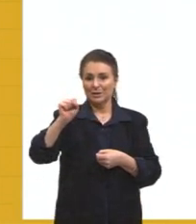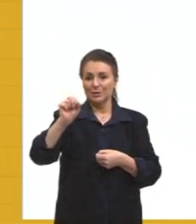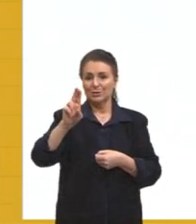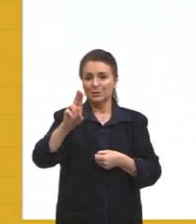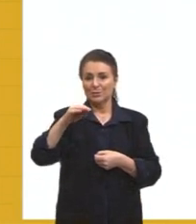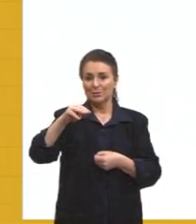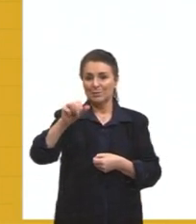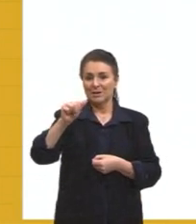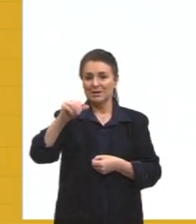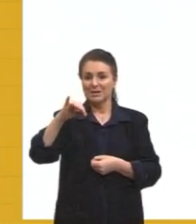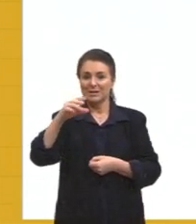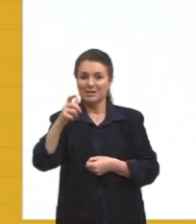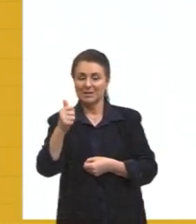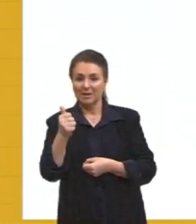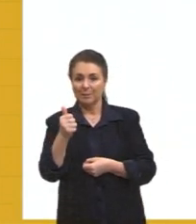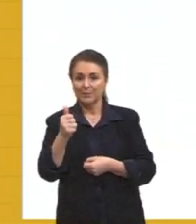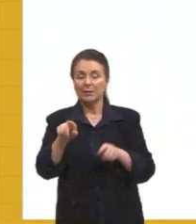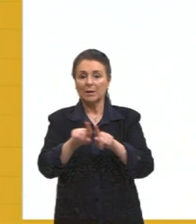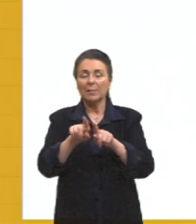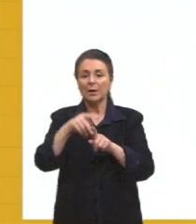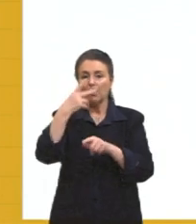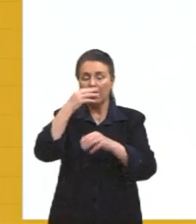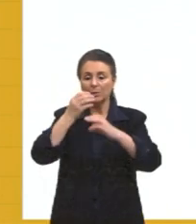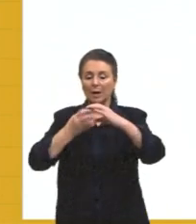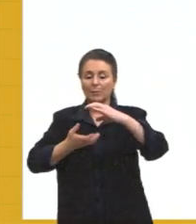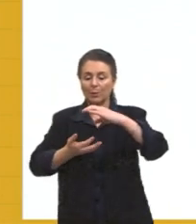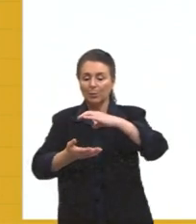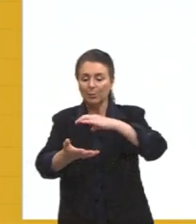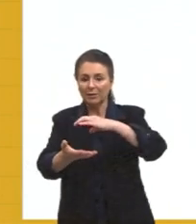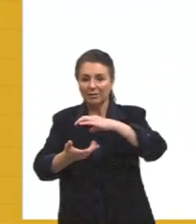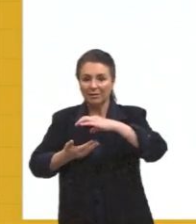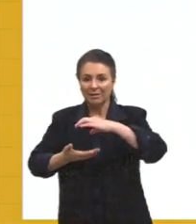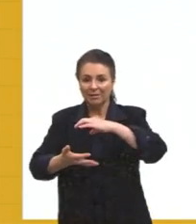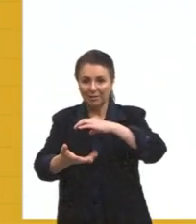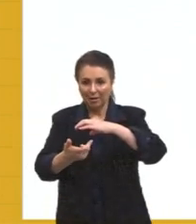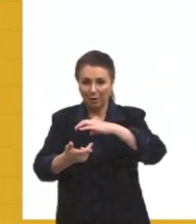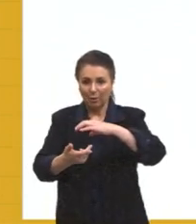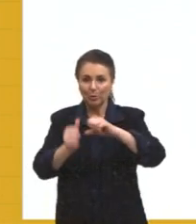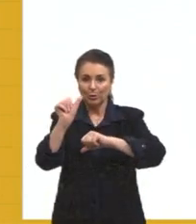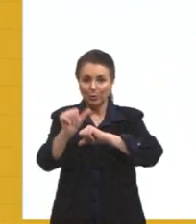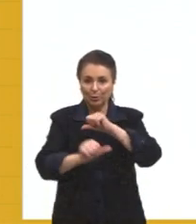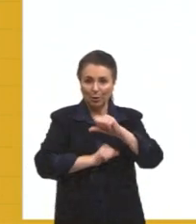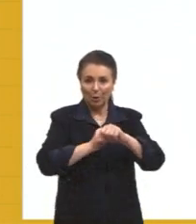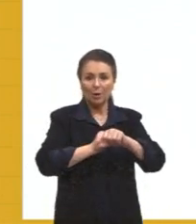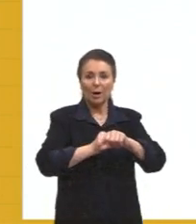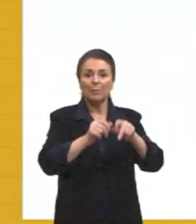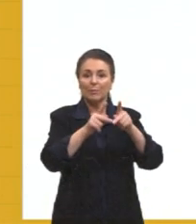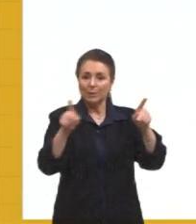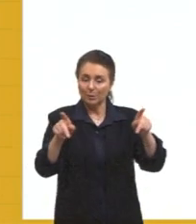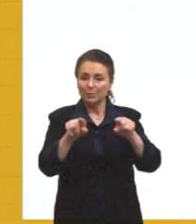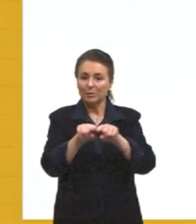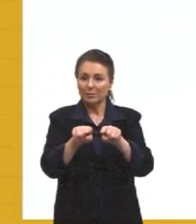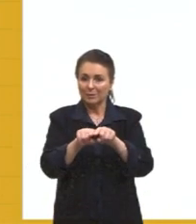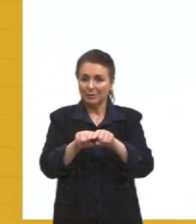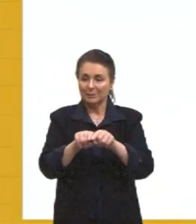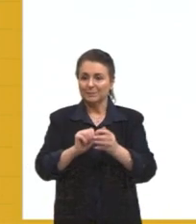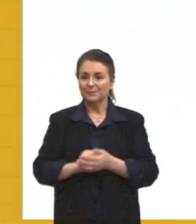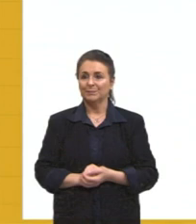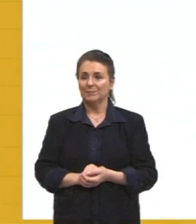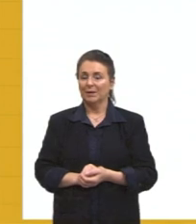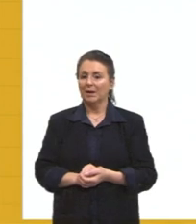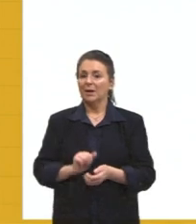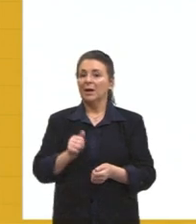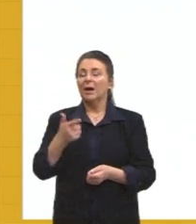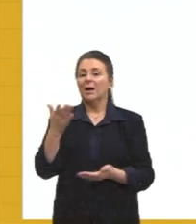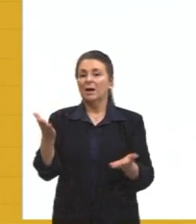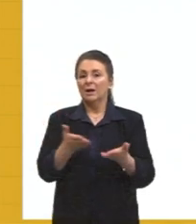gado para um local mais seco quando chove e volta quando ele está mais seco, tá? Vamos passar aqui mais um? E aí nós